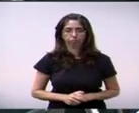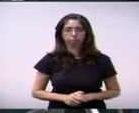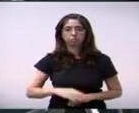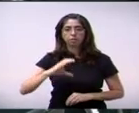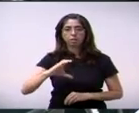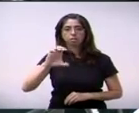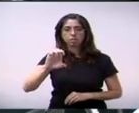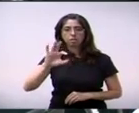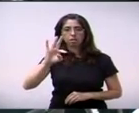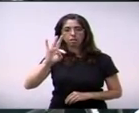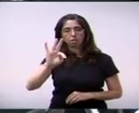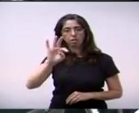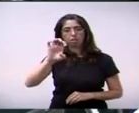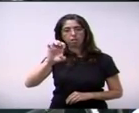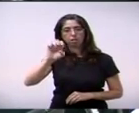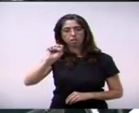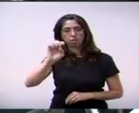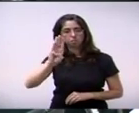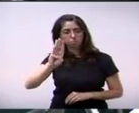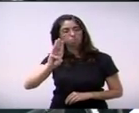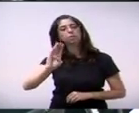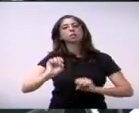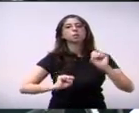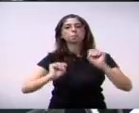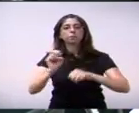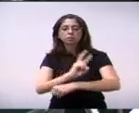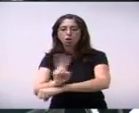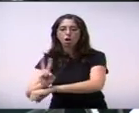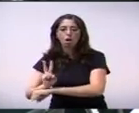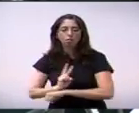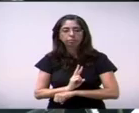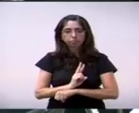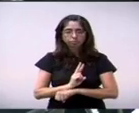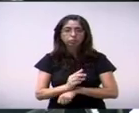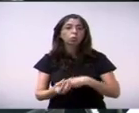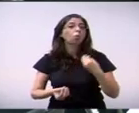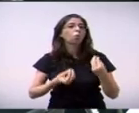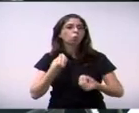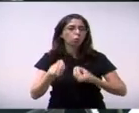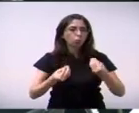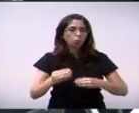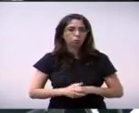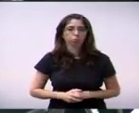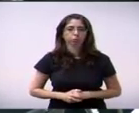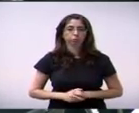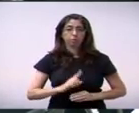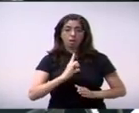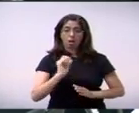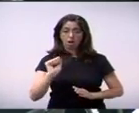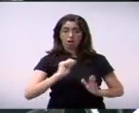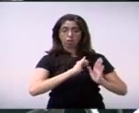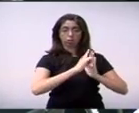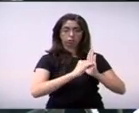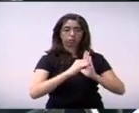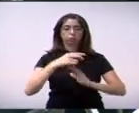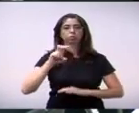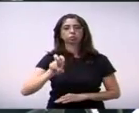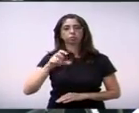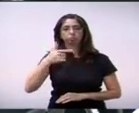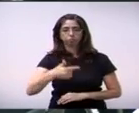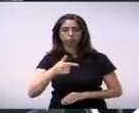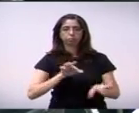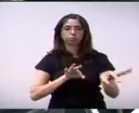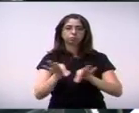CETESP, estudo técnico para avaliar a ação da exigência do artigo 52 do projeto